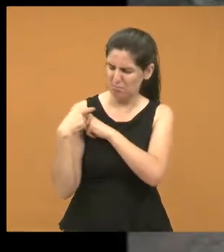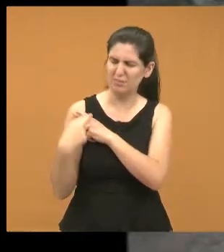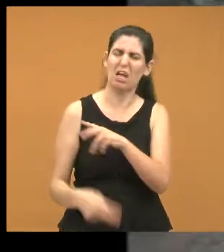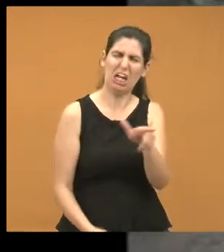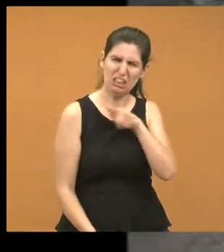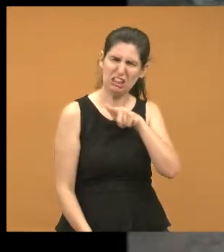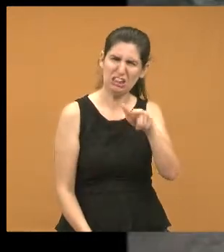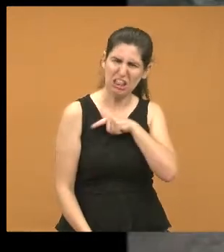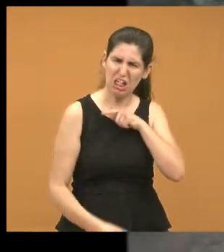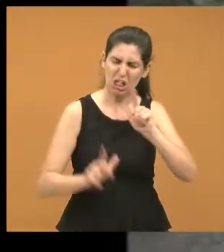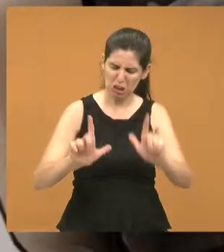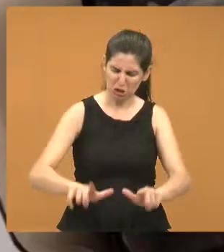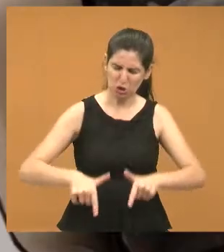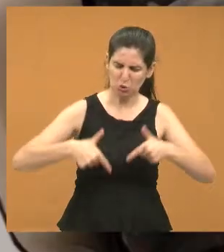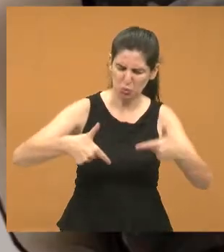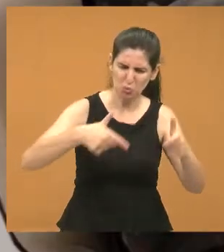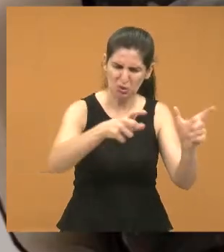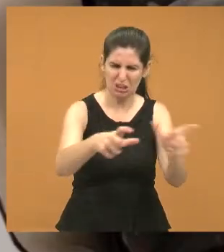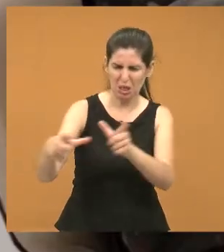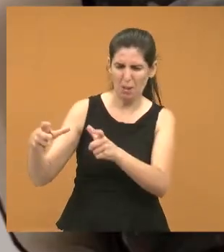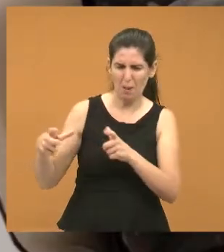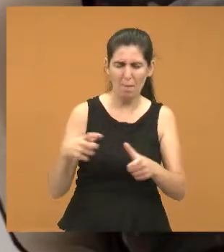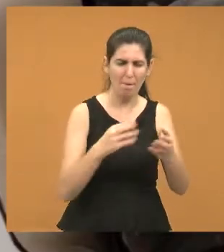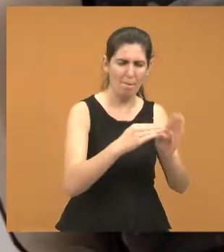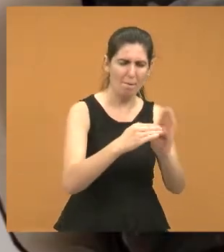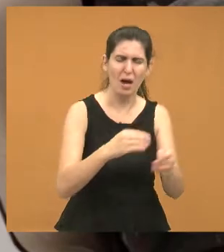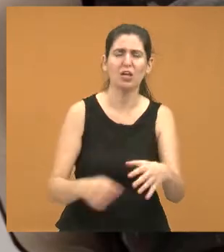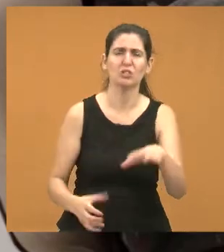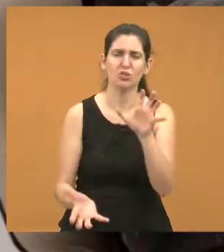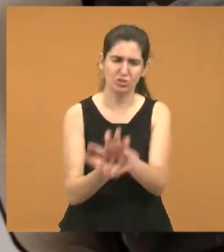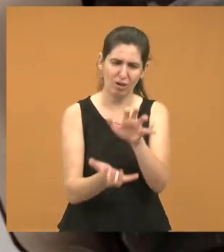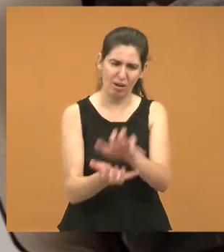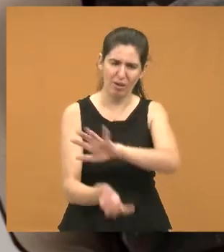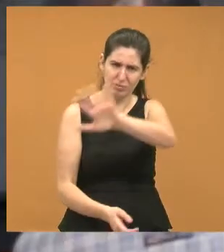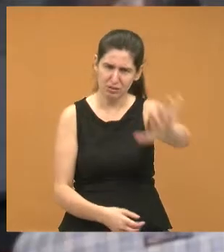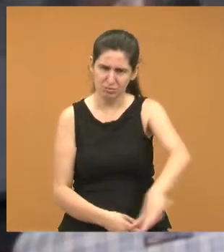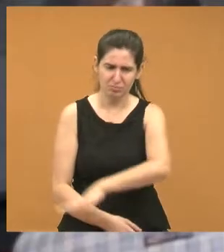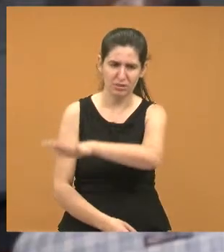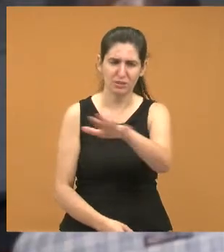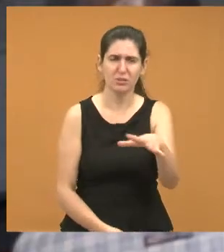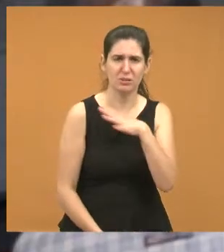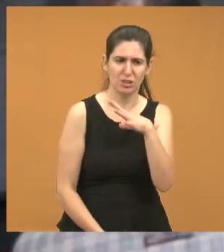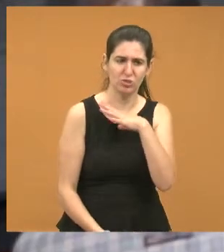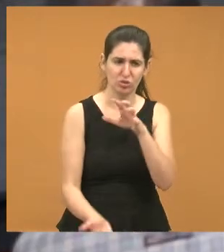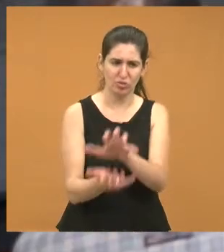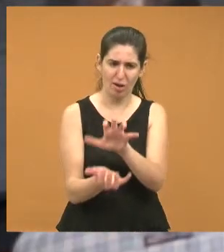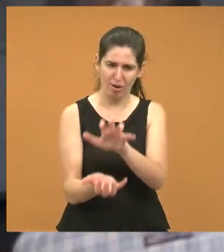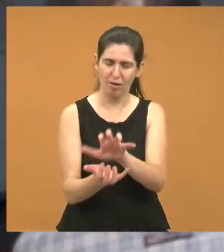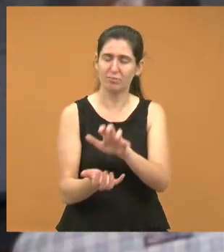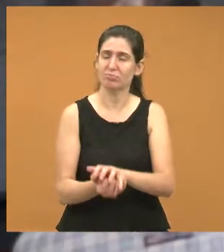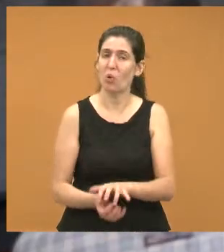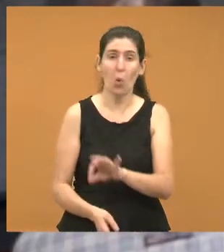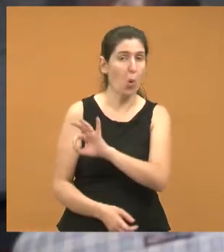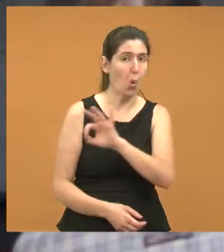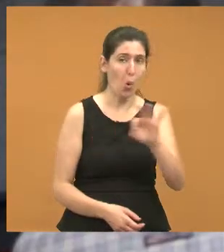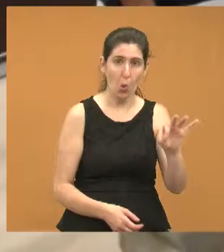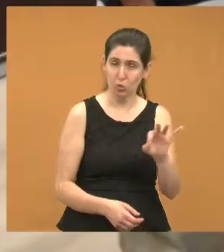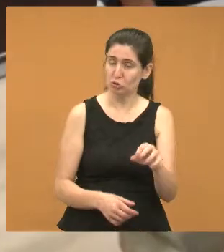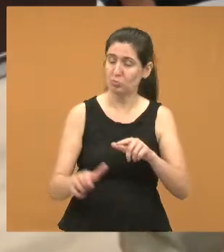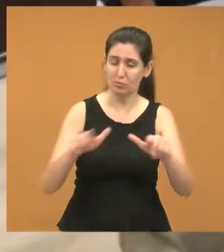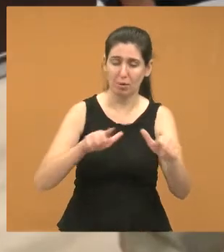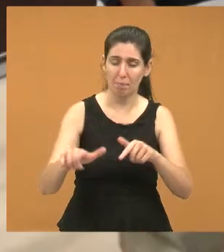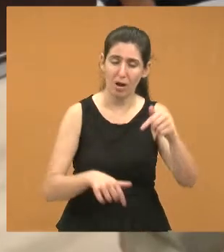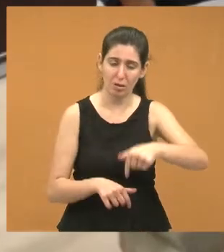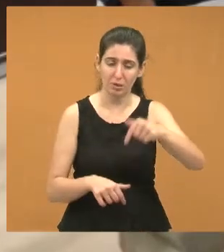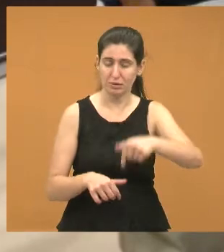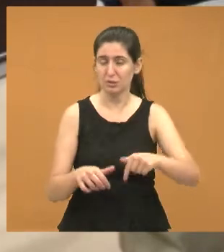aí, luta por todos os bairros da cidade de Jacareí, por toda a cidade no geral. Mas a gente também percebeu o seu belíssimo trabalho prestado aqui à